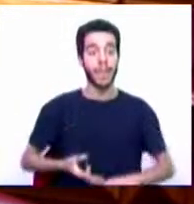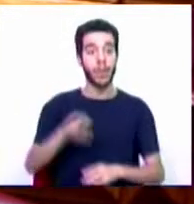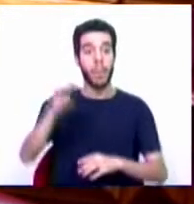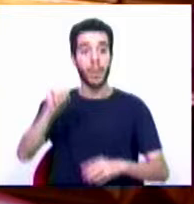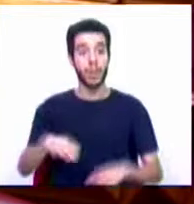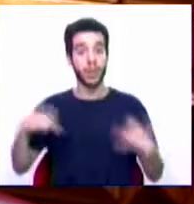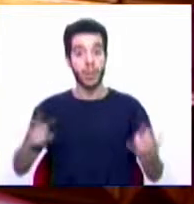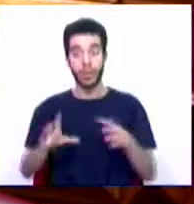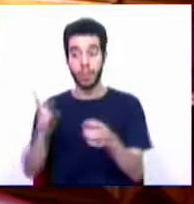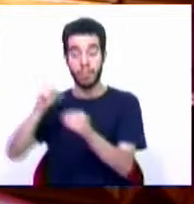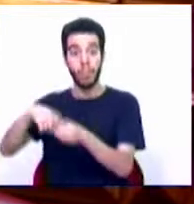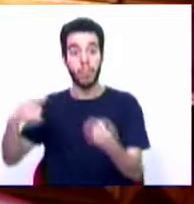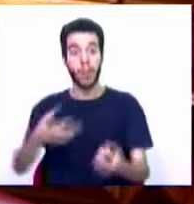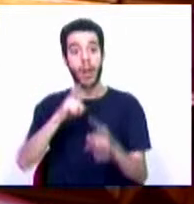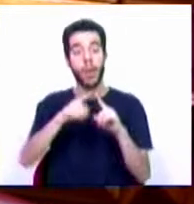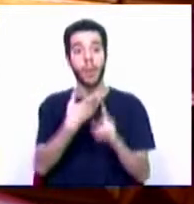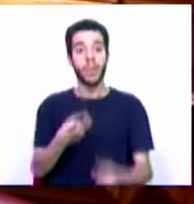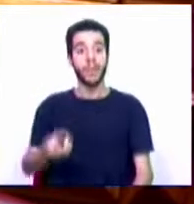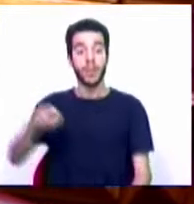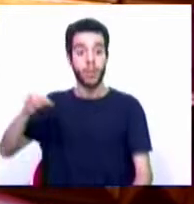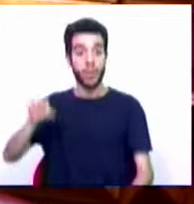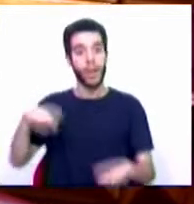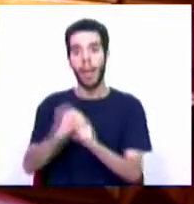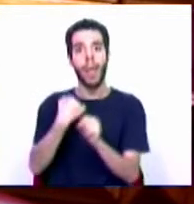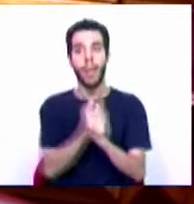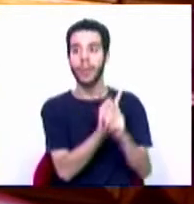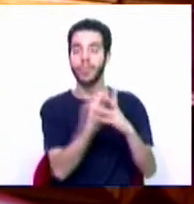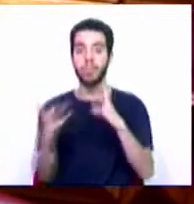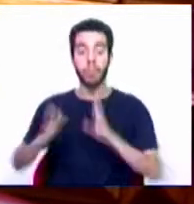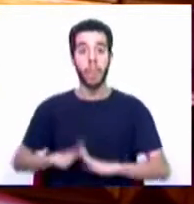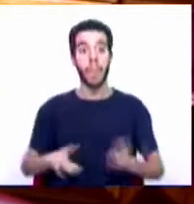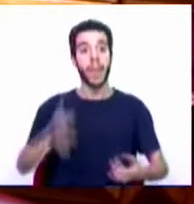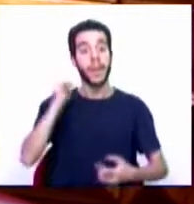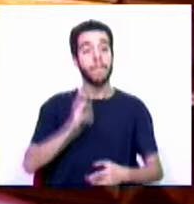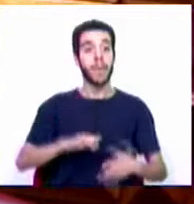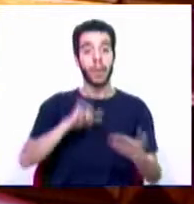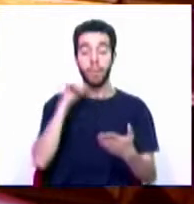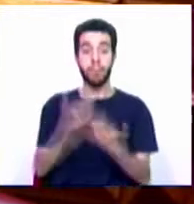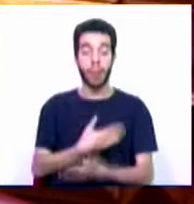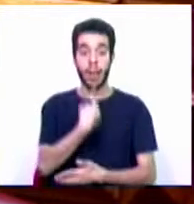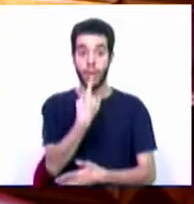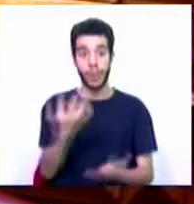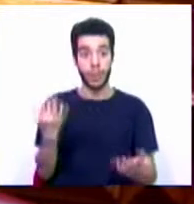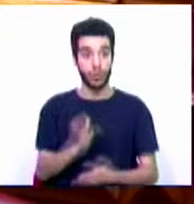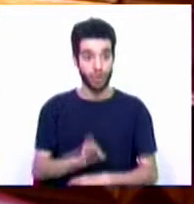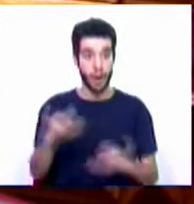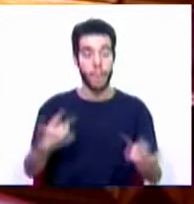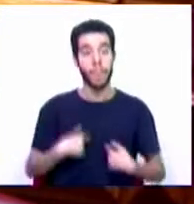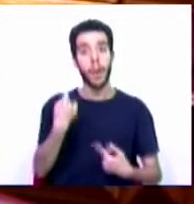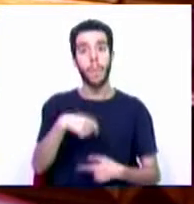1990, onde desempenhou as mais diversas funções. À data da sua morte, como disse, era também